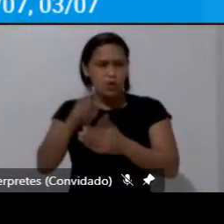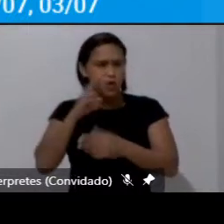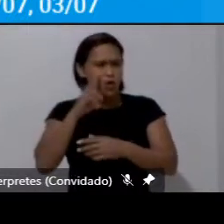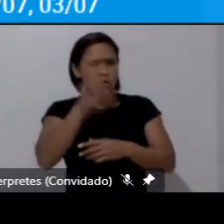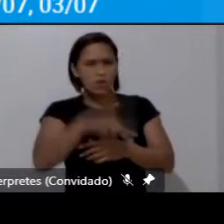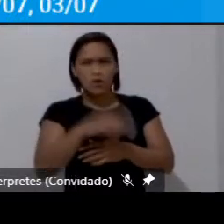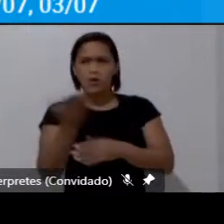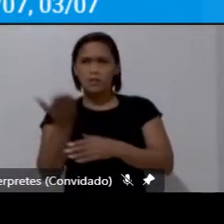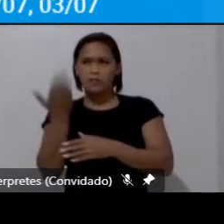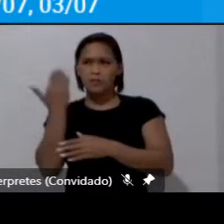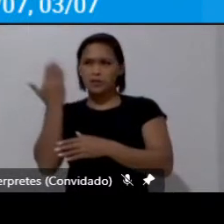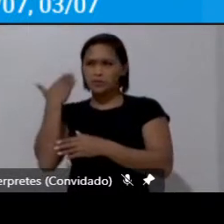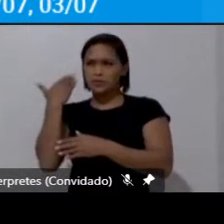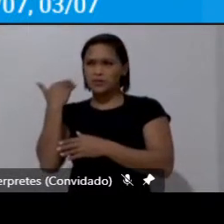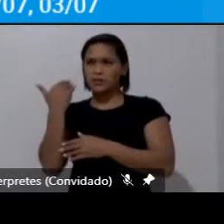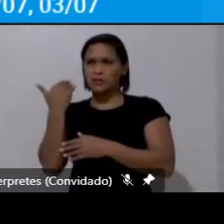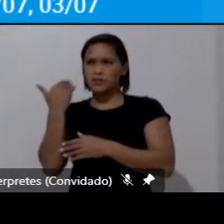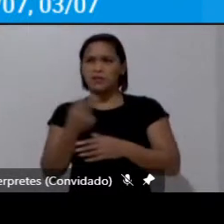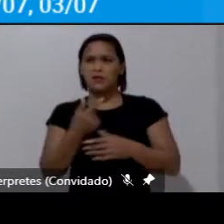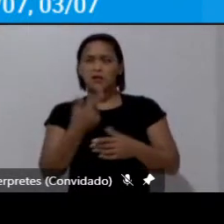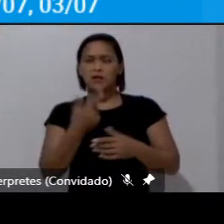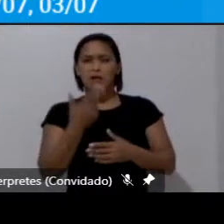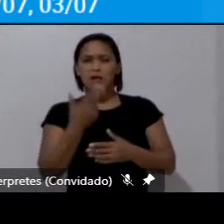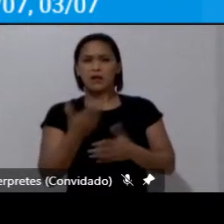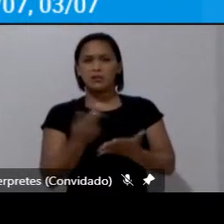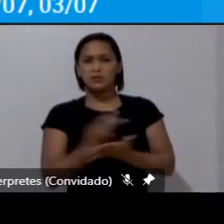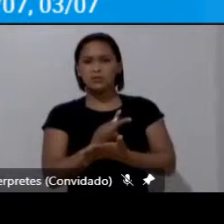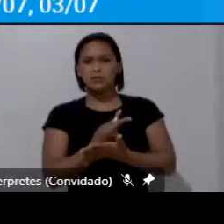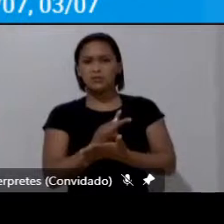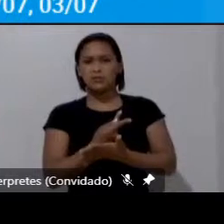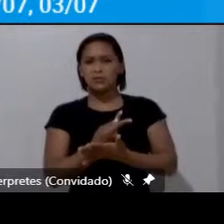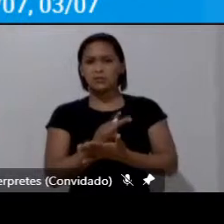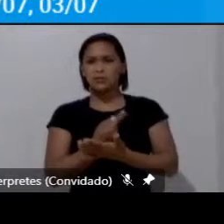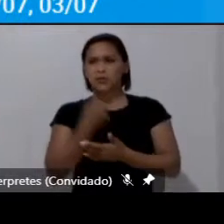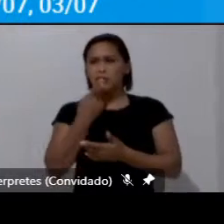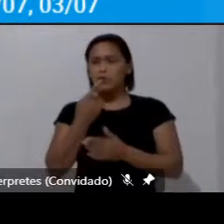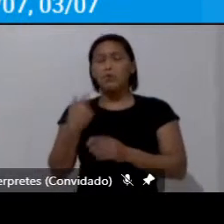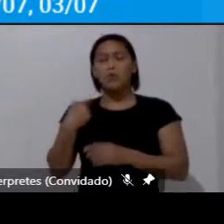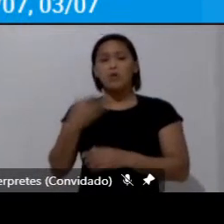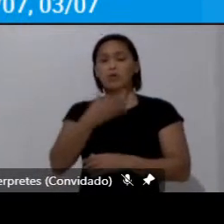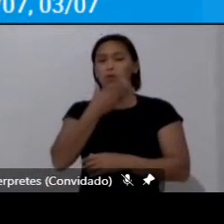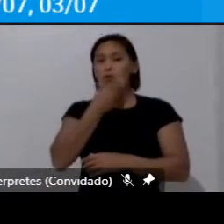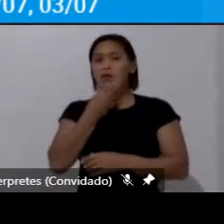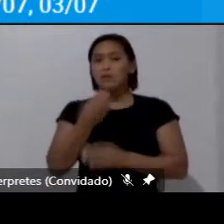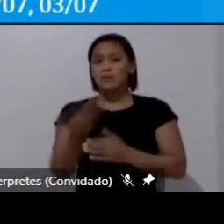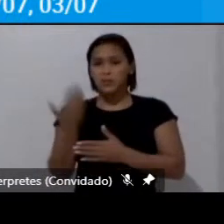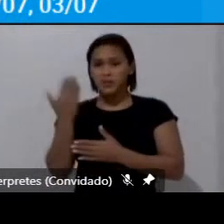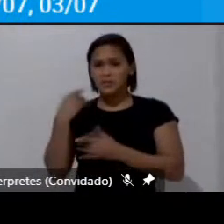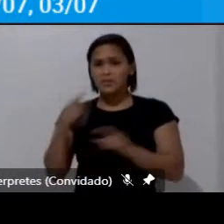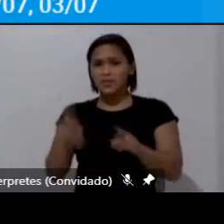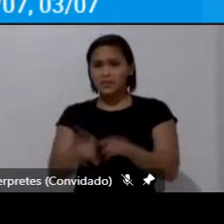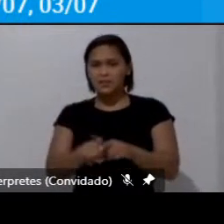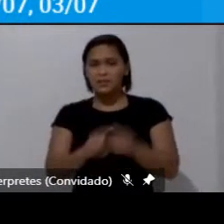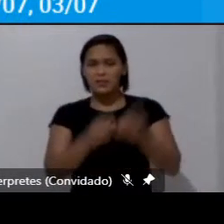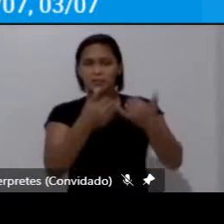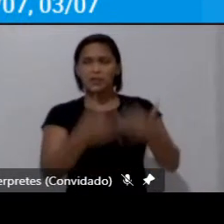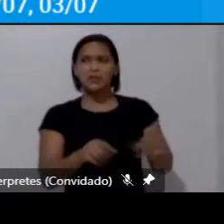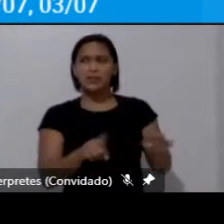a história da humanidade, o homem era muito mais sedentário do que somos hoje.